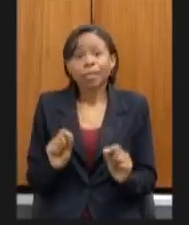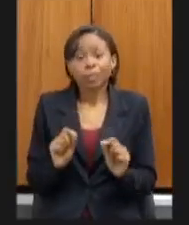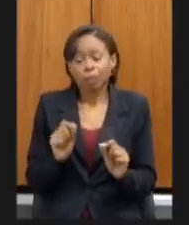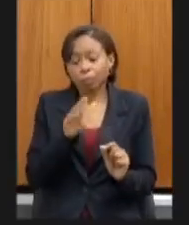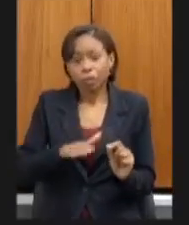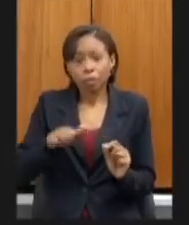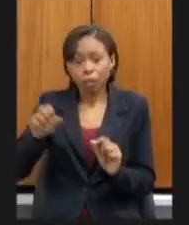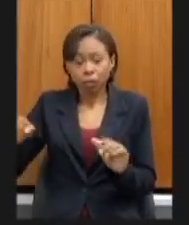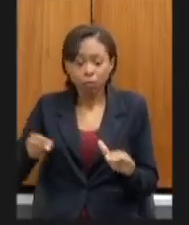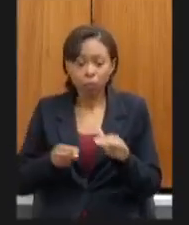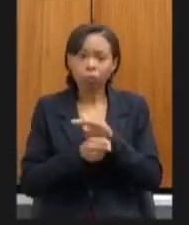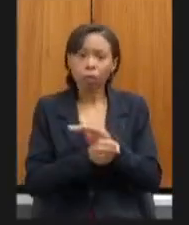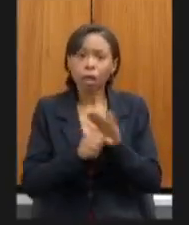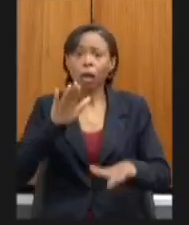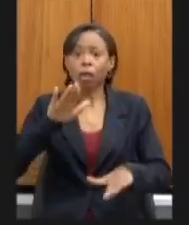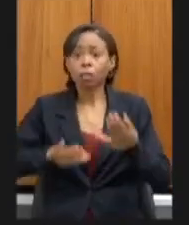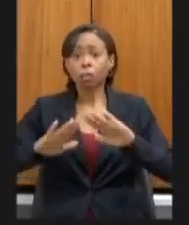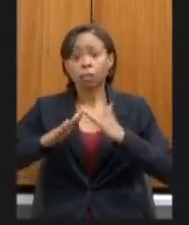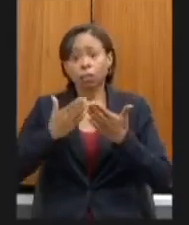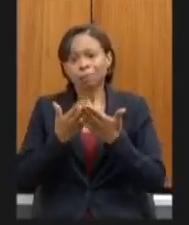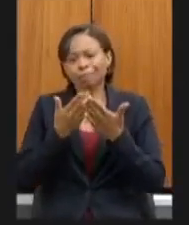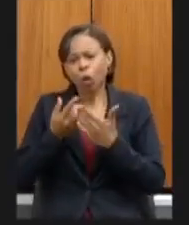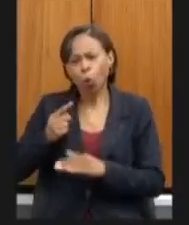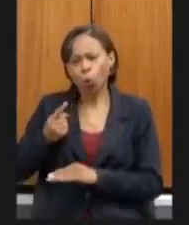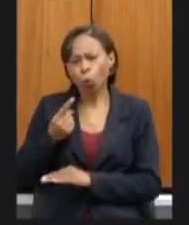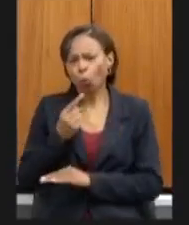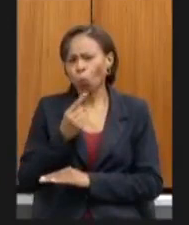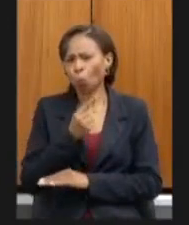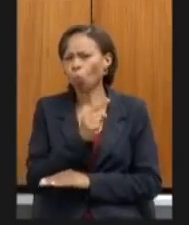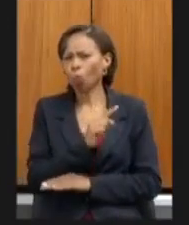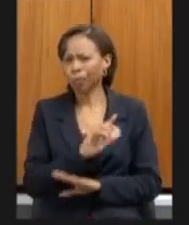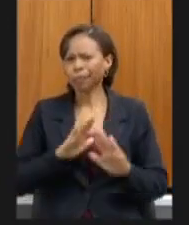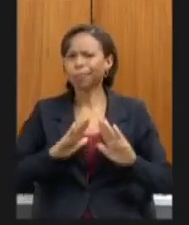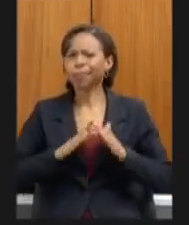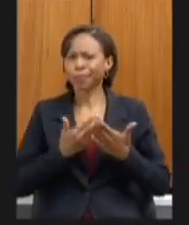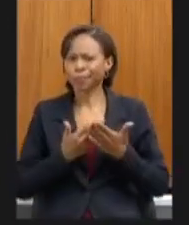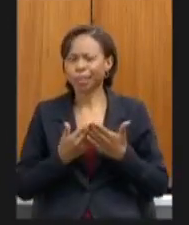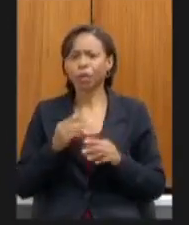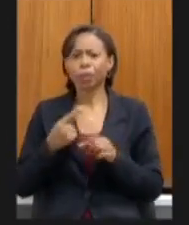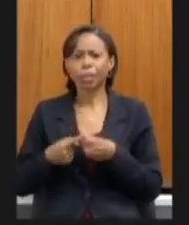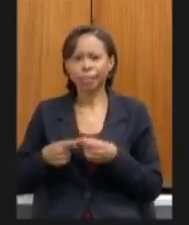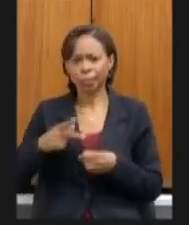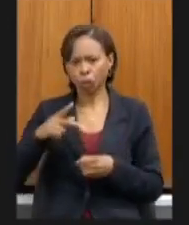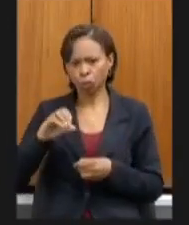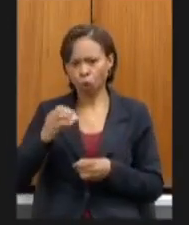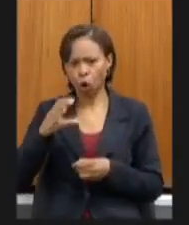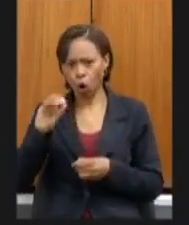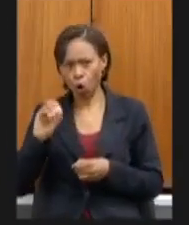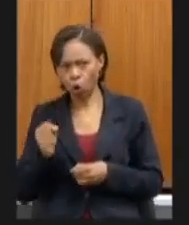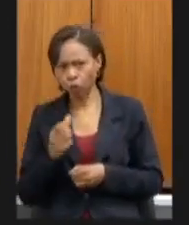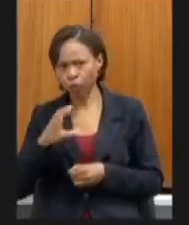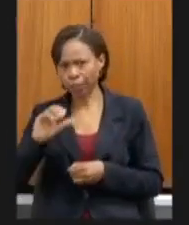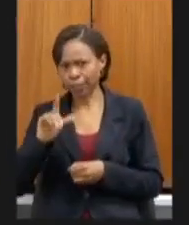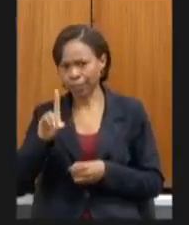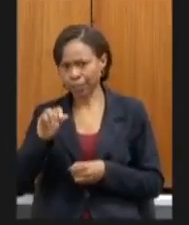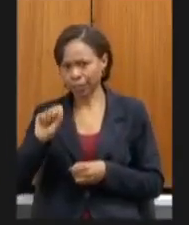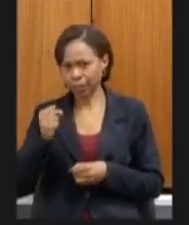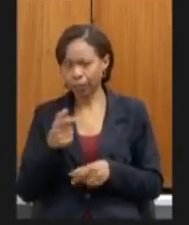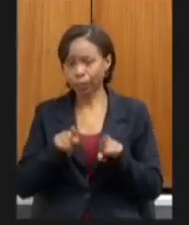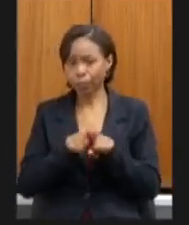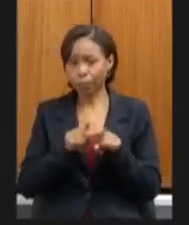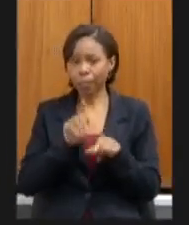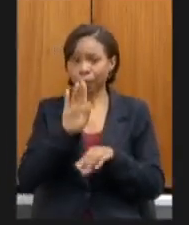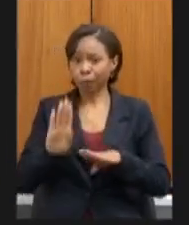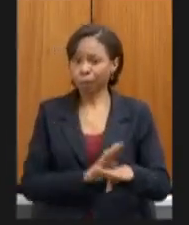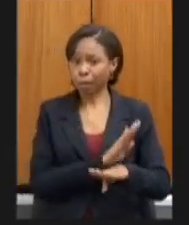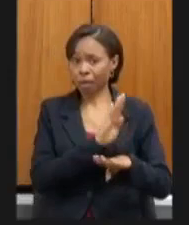distantes das suas casas nesse caso de Poços e nesse caso agora do Barreiro essas crianças elas serão